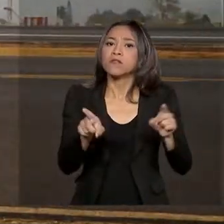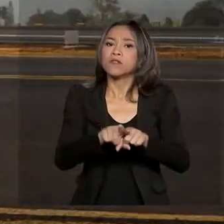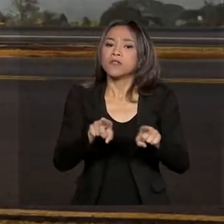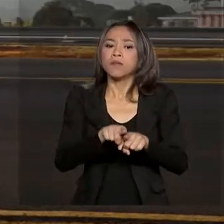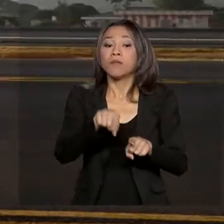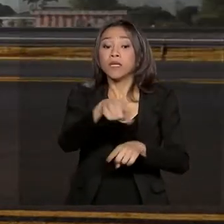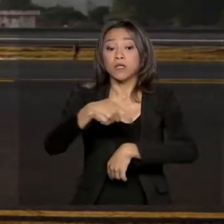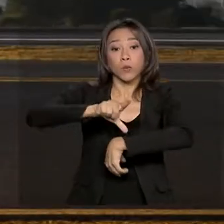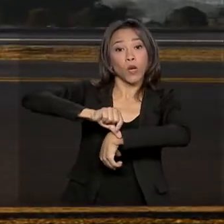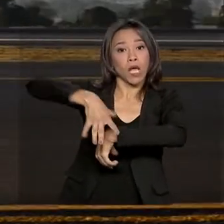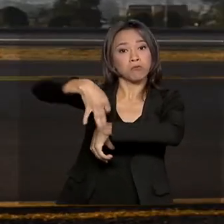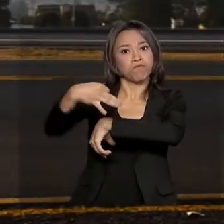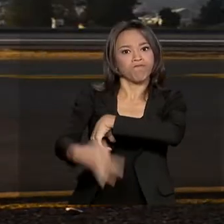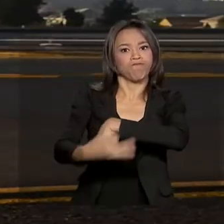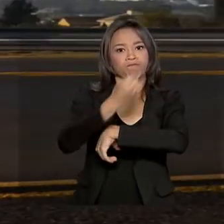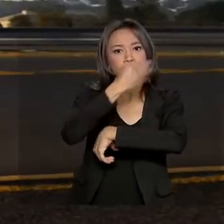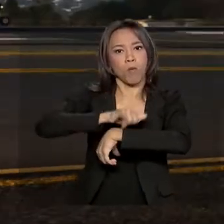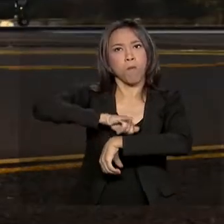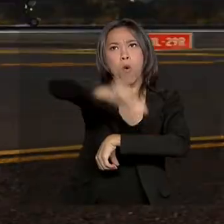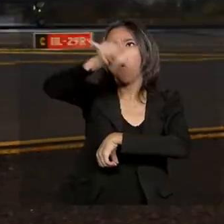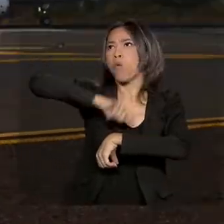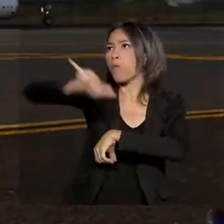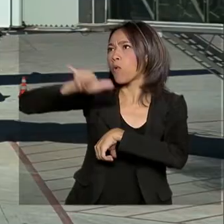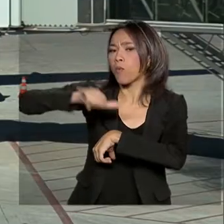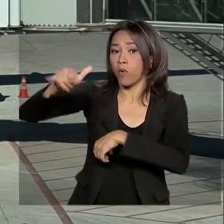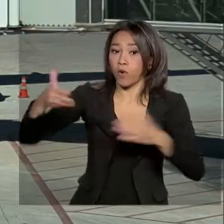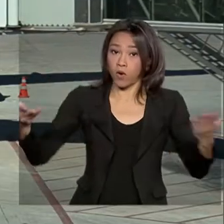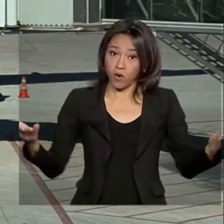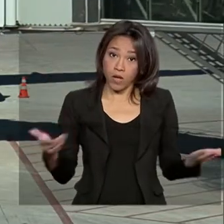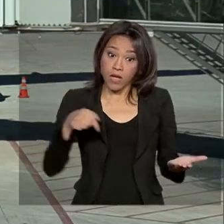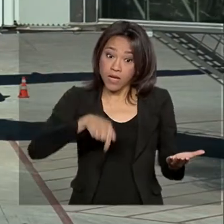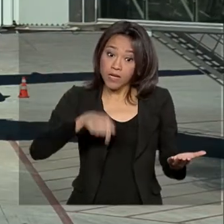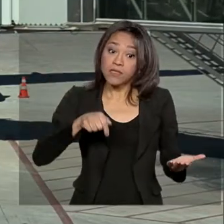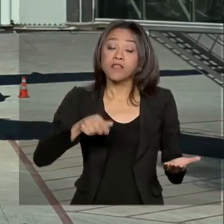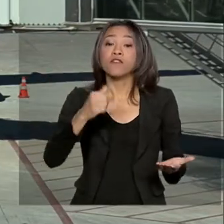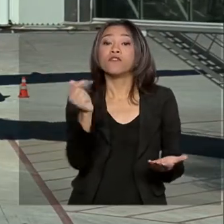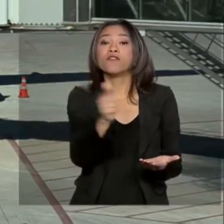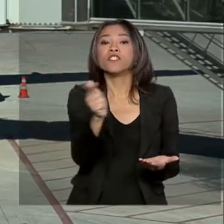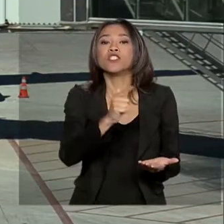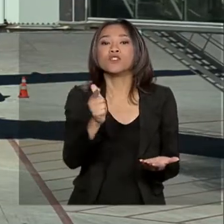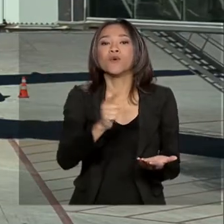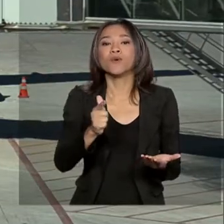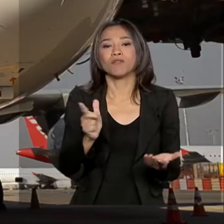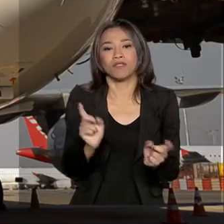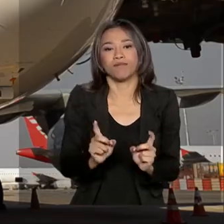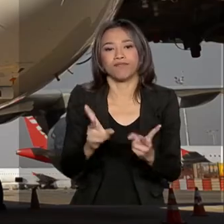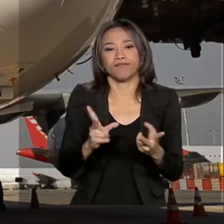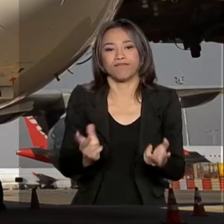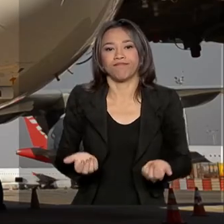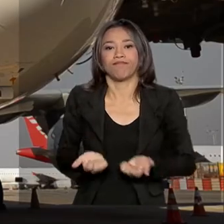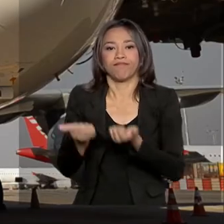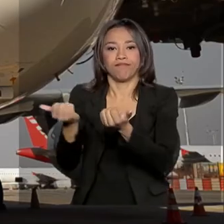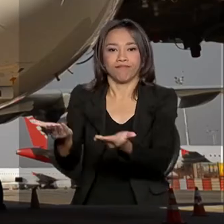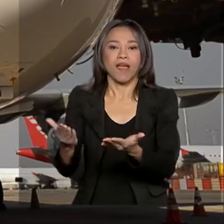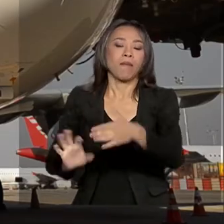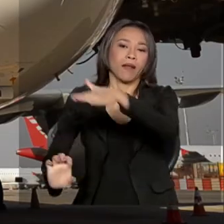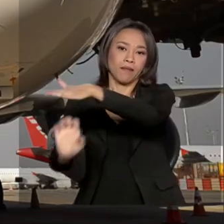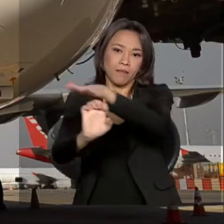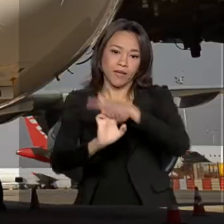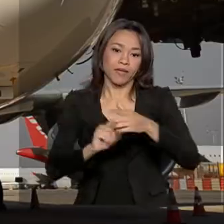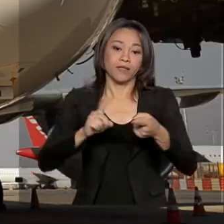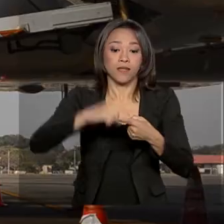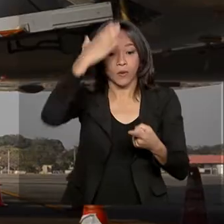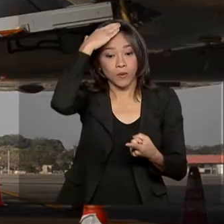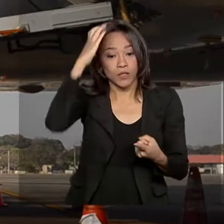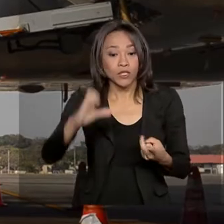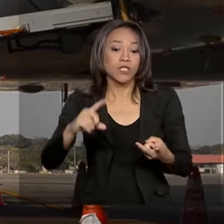dos aeroportos. Este ano, serão concedidos 22 terminais ao setor privado, incluindo os de capitais como Curitiba,